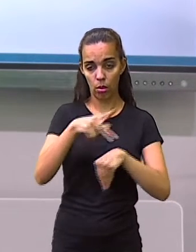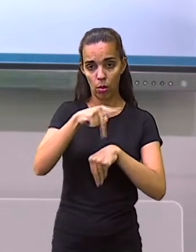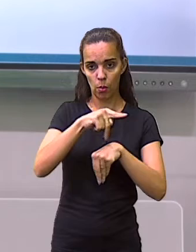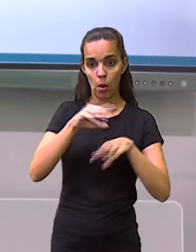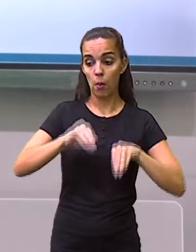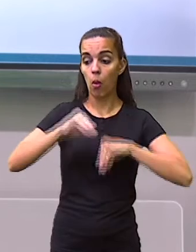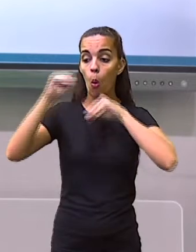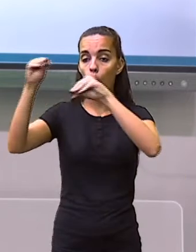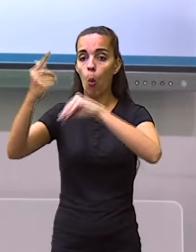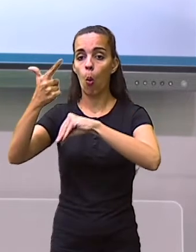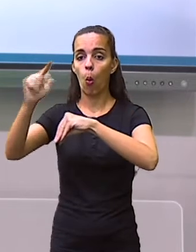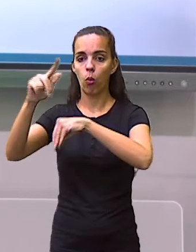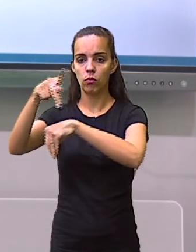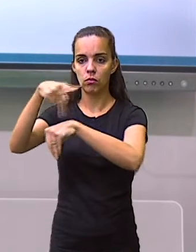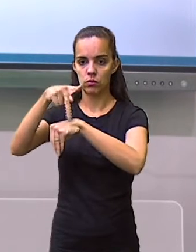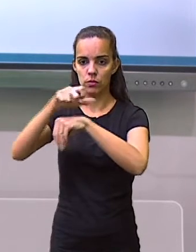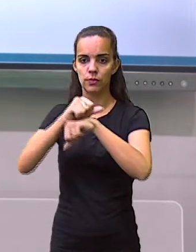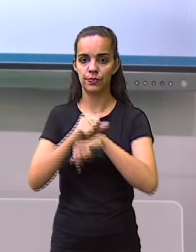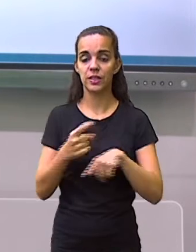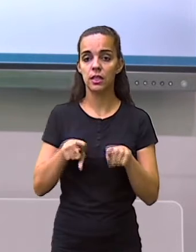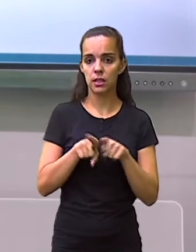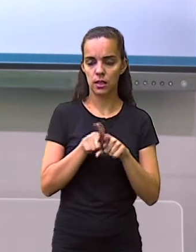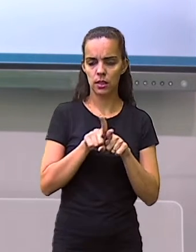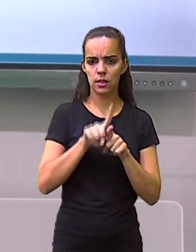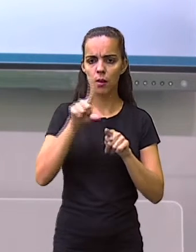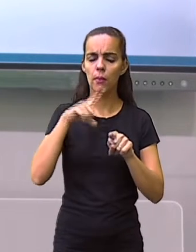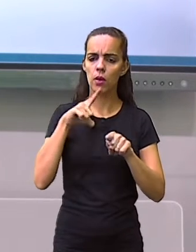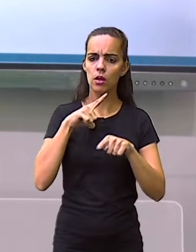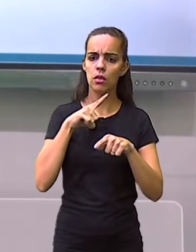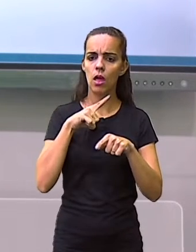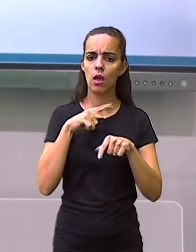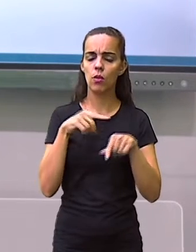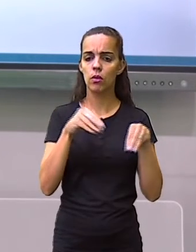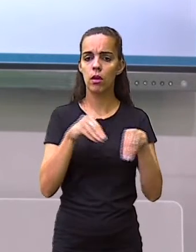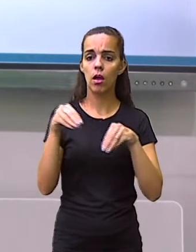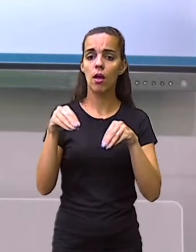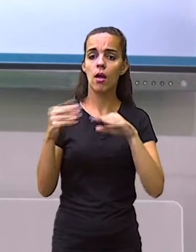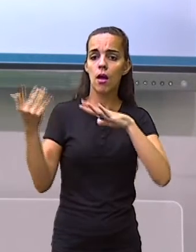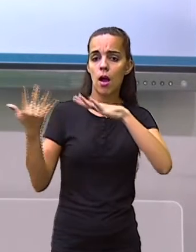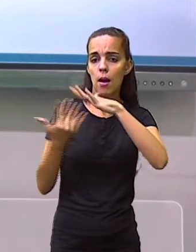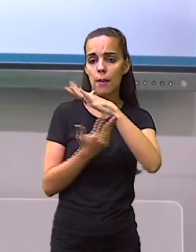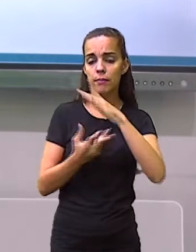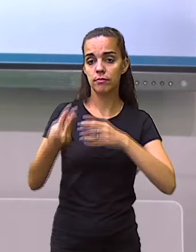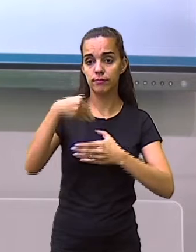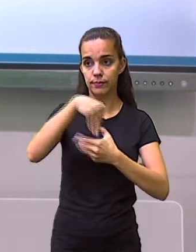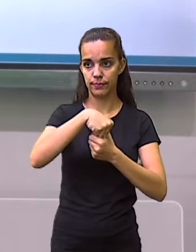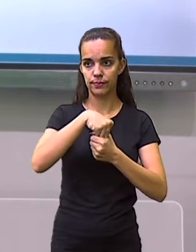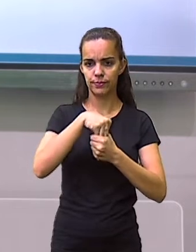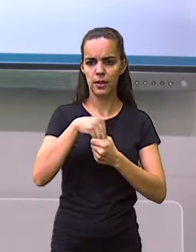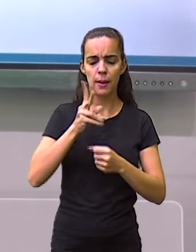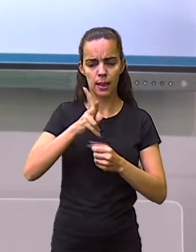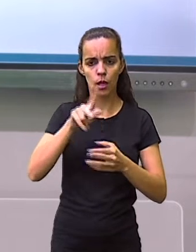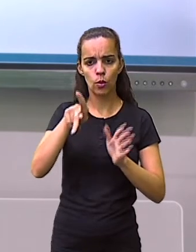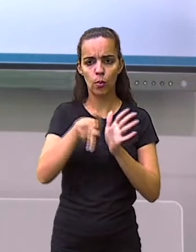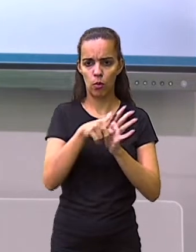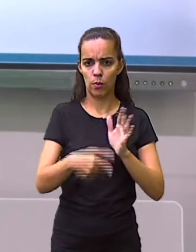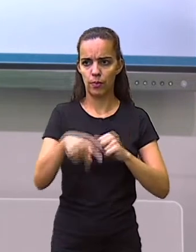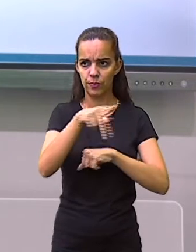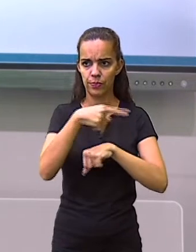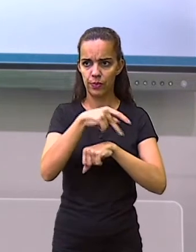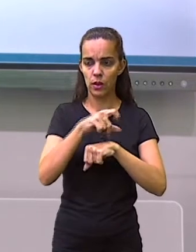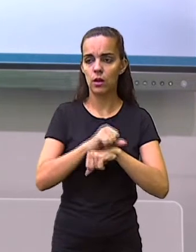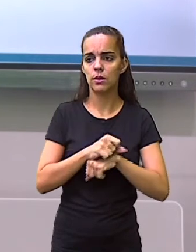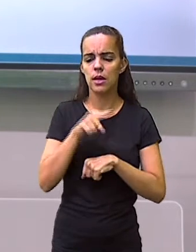e também a migração interna, ou seja, dentro do próprio país. Esse